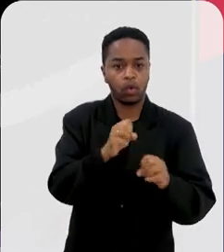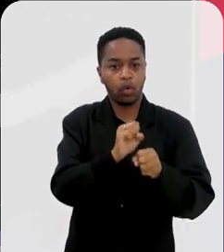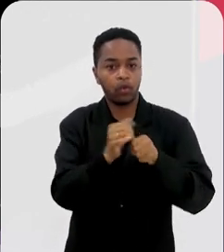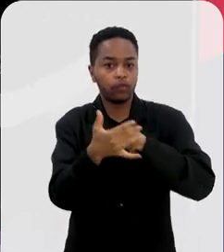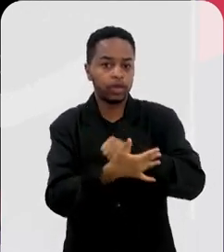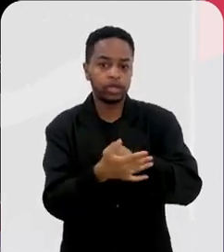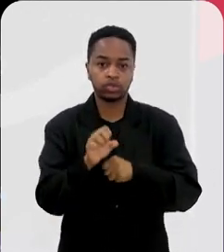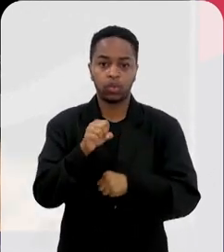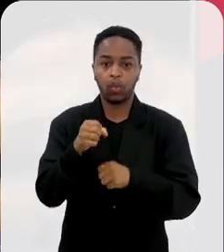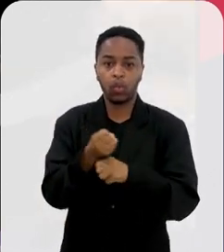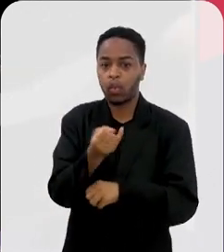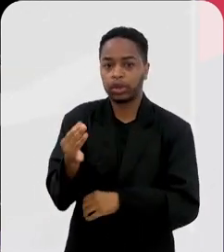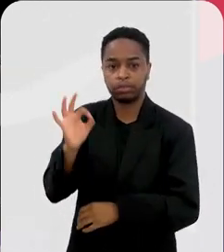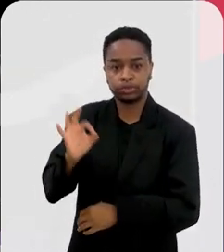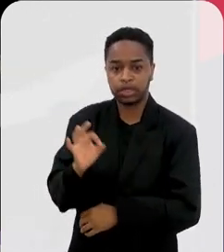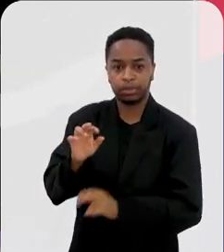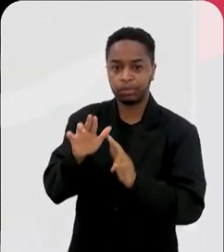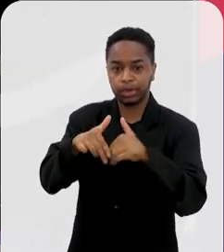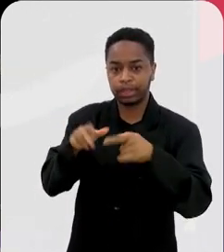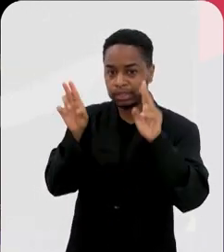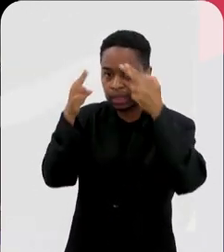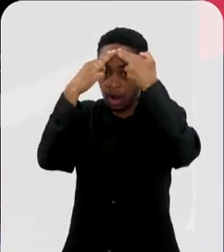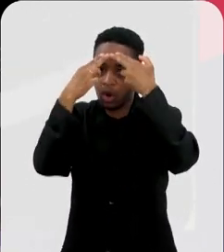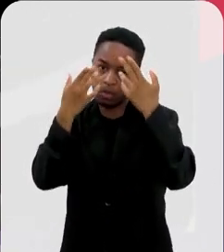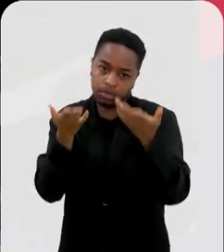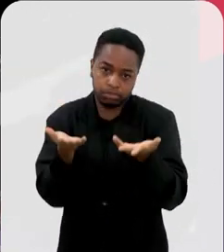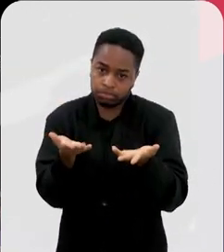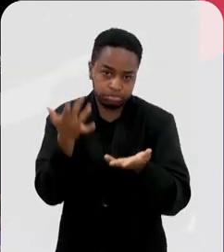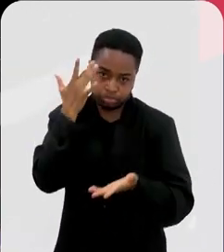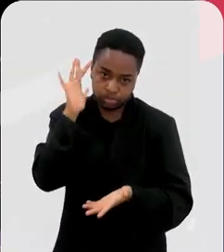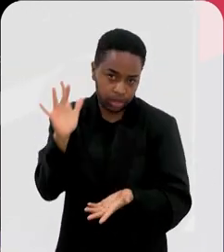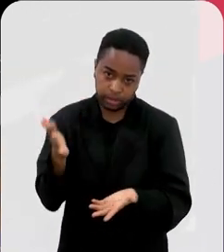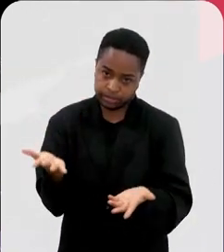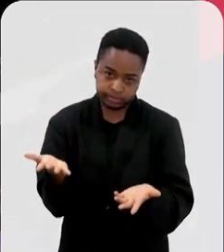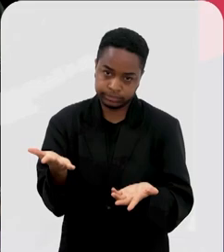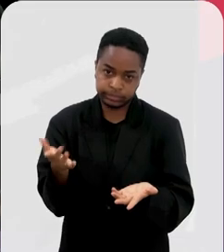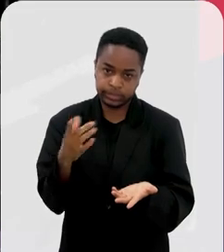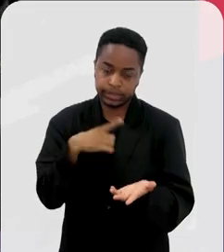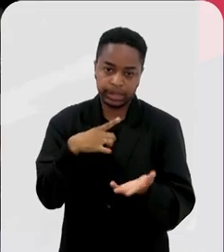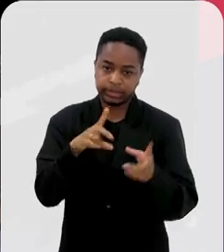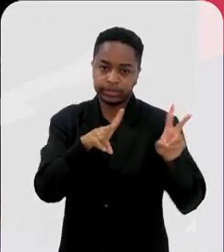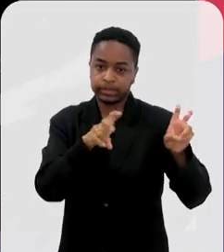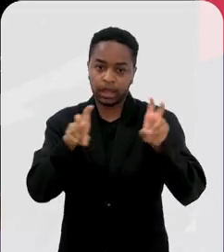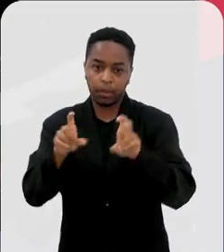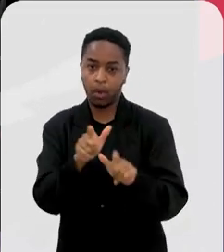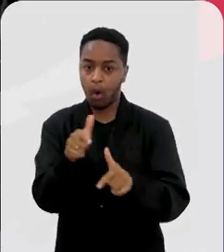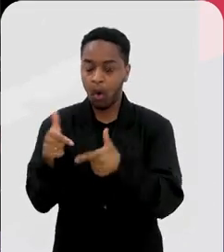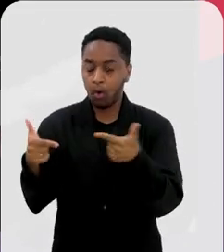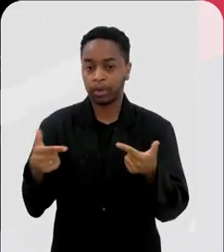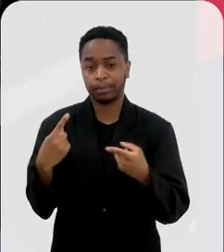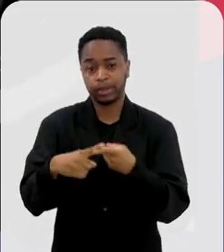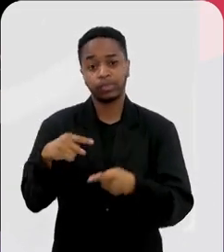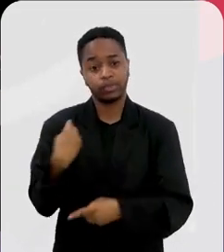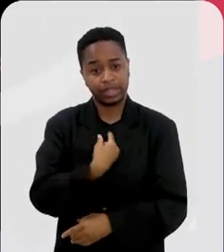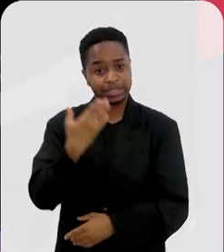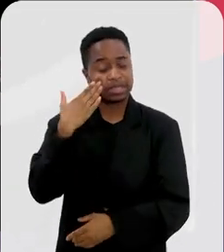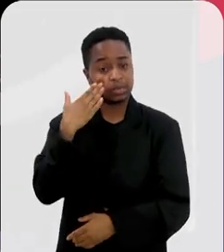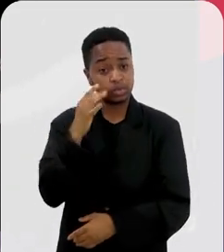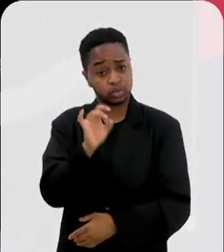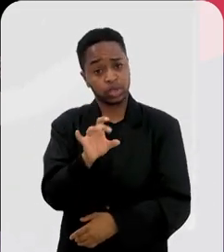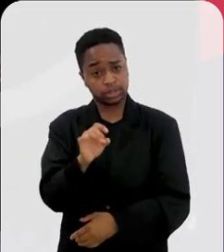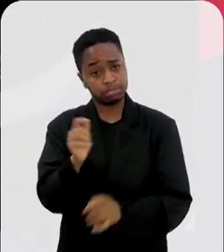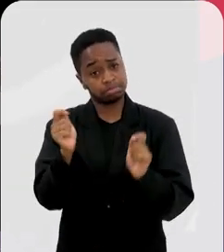do quadro de estresse pós-traumático, quanto da questão da hospitalização, daí é outra questão, mas a gente sabe que,